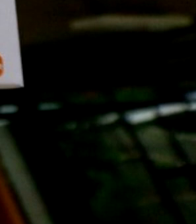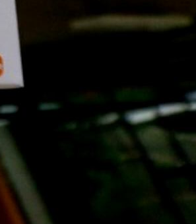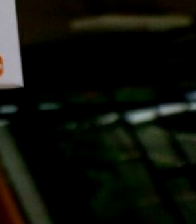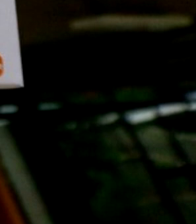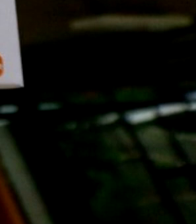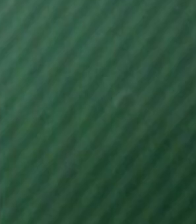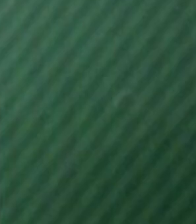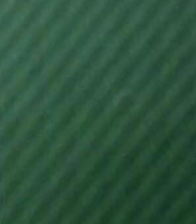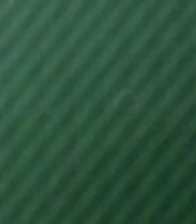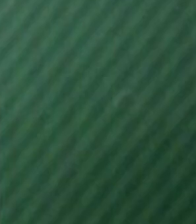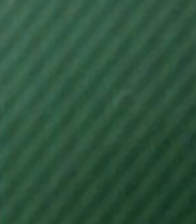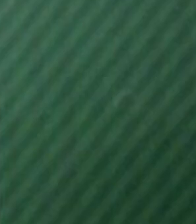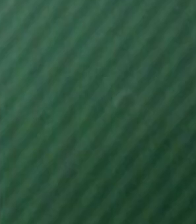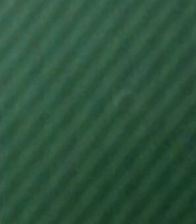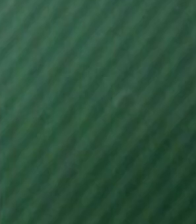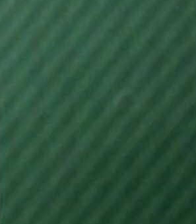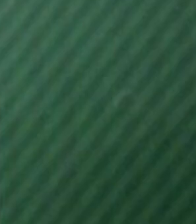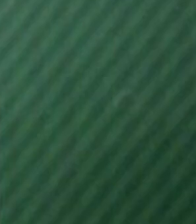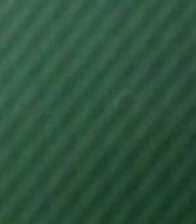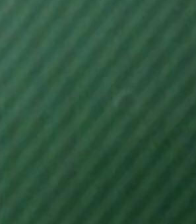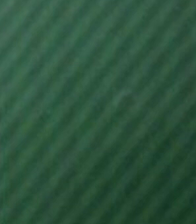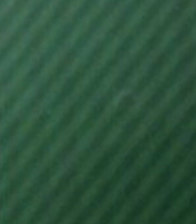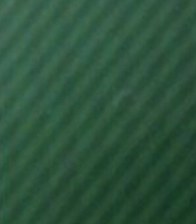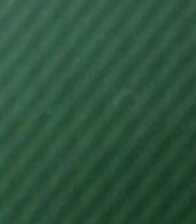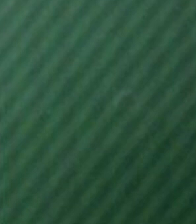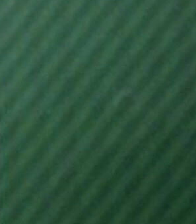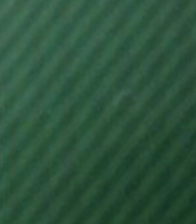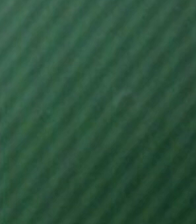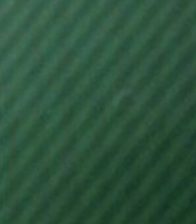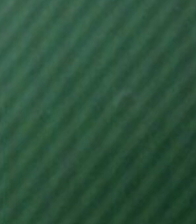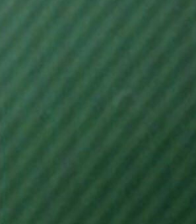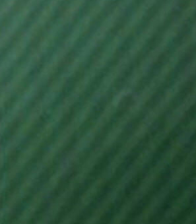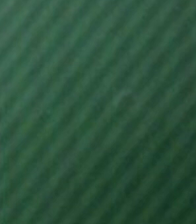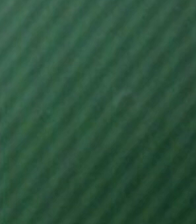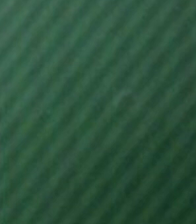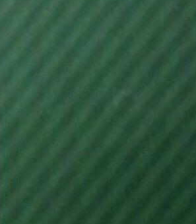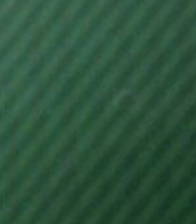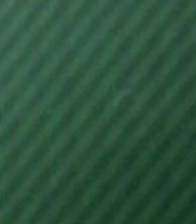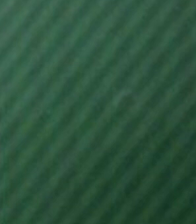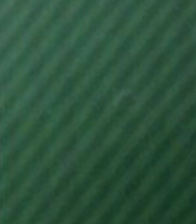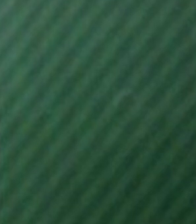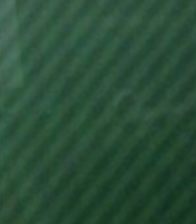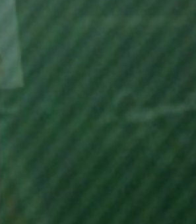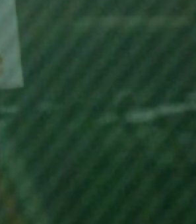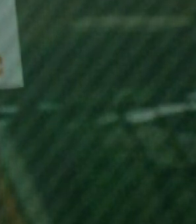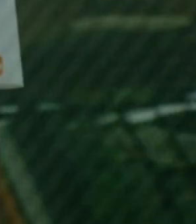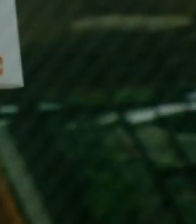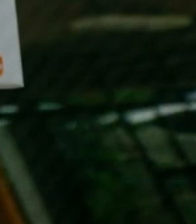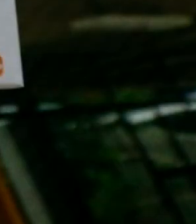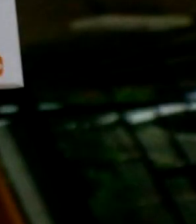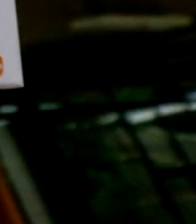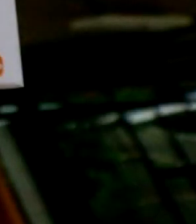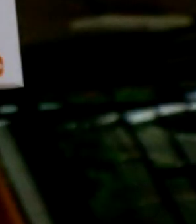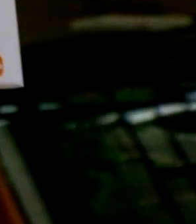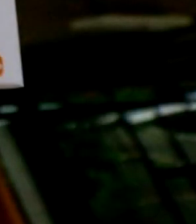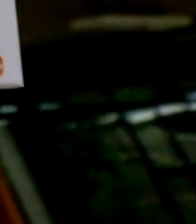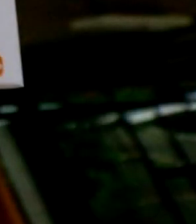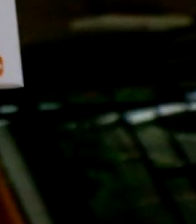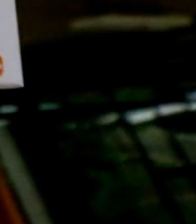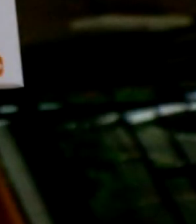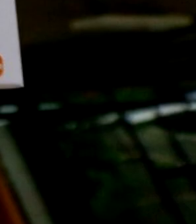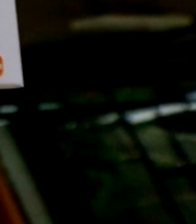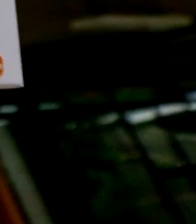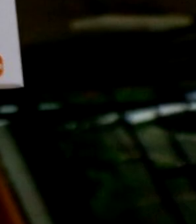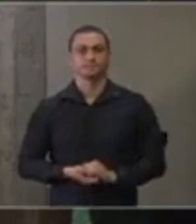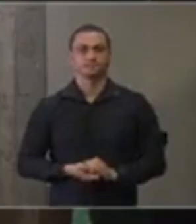Butantan. Doutor professor Dimas Covas, emocionado, teve a responsabilidade de fazer o anúncio da eficácia